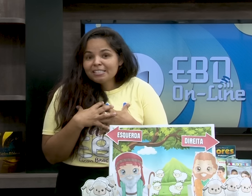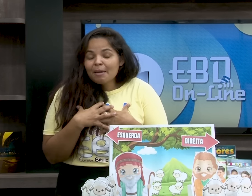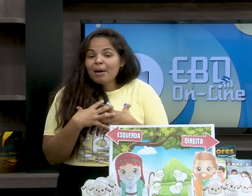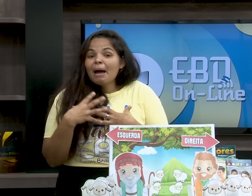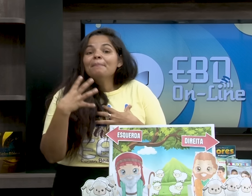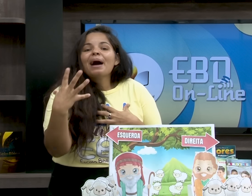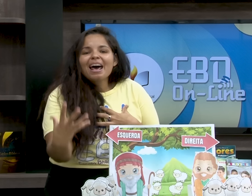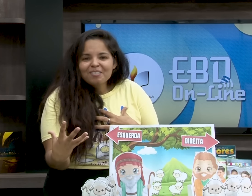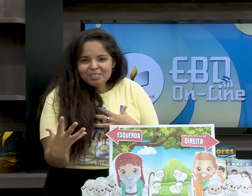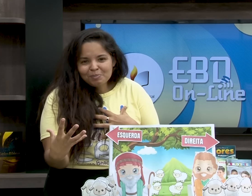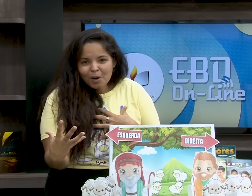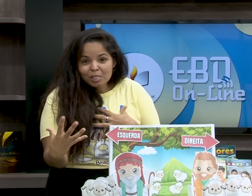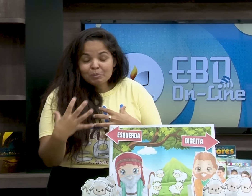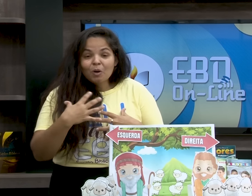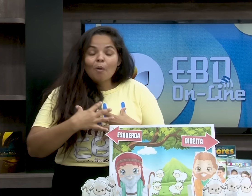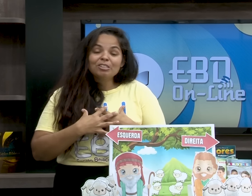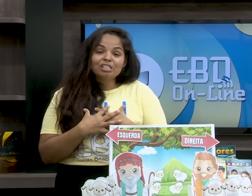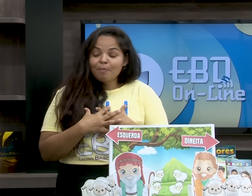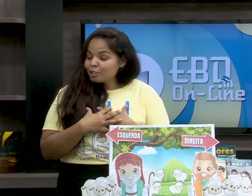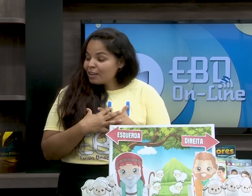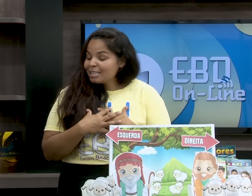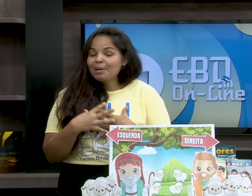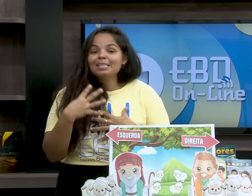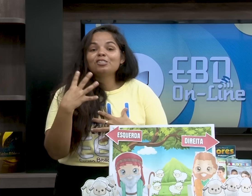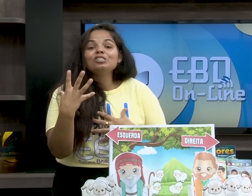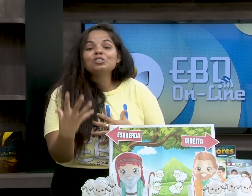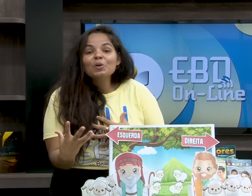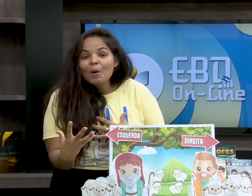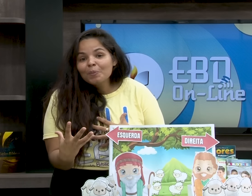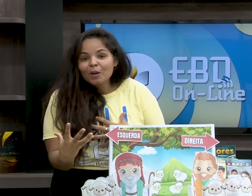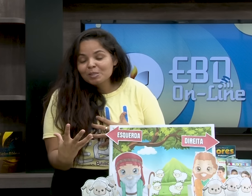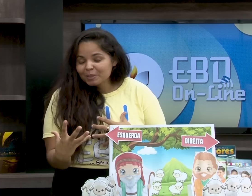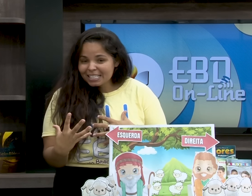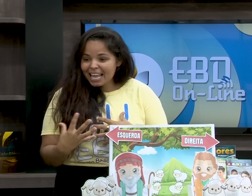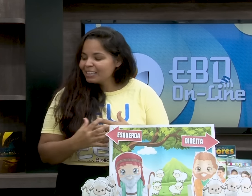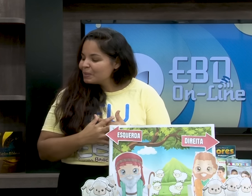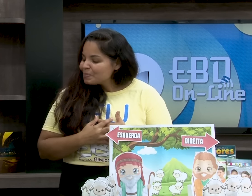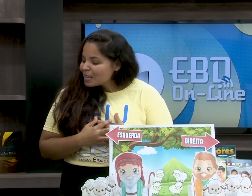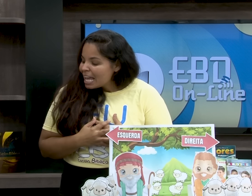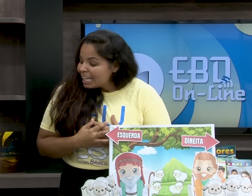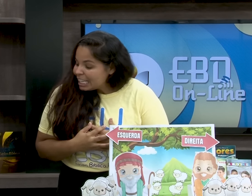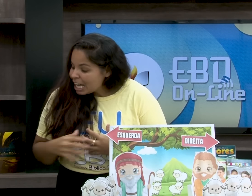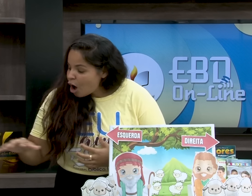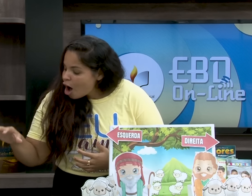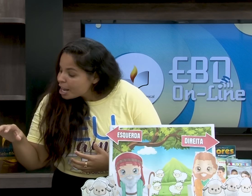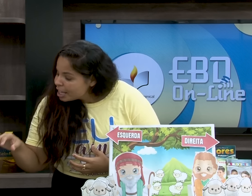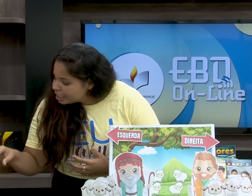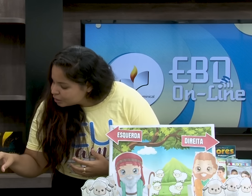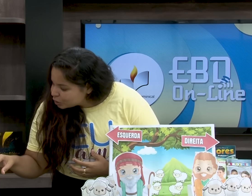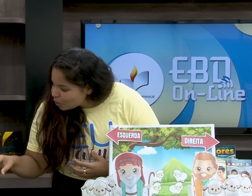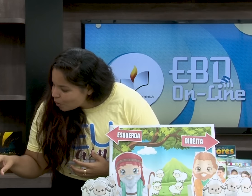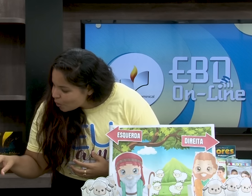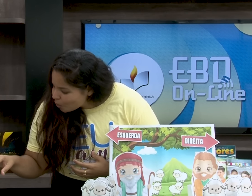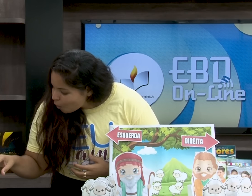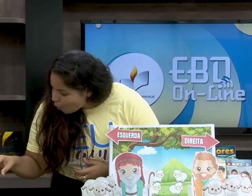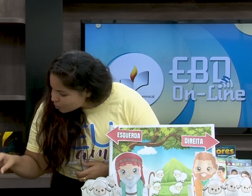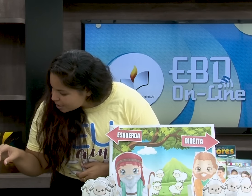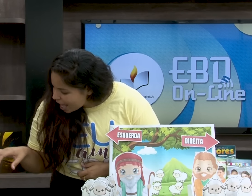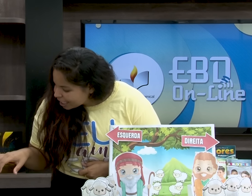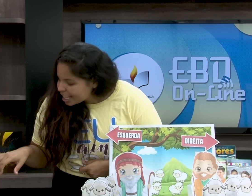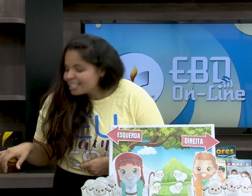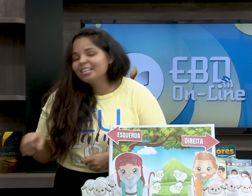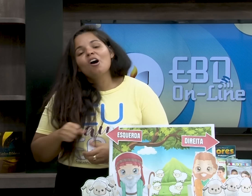como a gente pode fazer para amar o nosso próximo. Como a gente pode fazer para ser gentil com o próximo, tá certo? E orando,